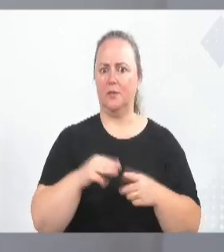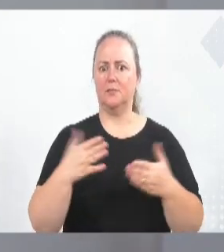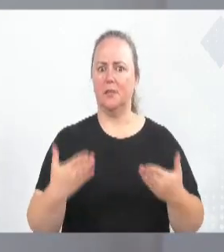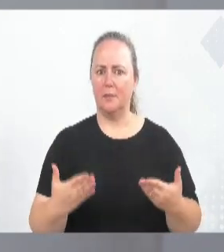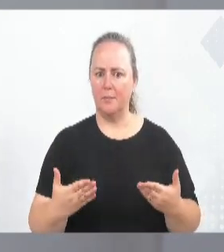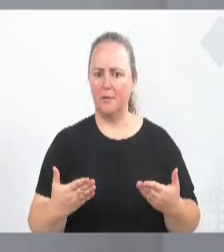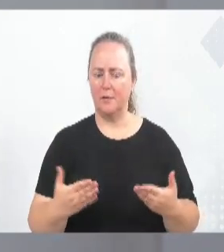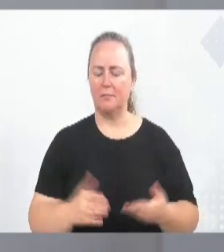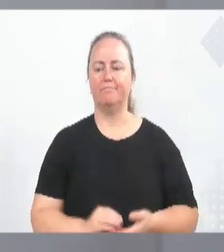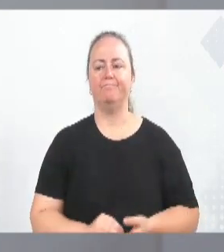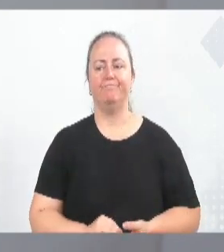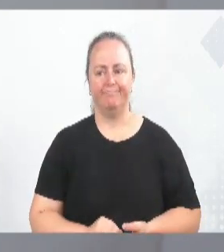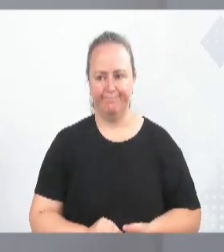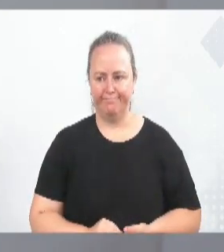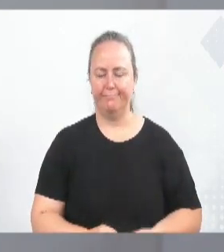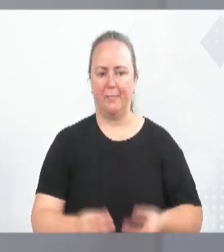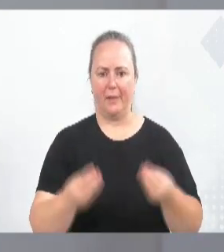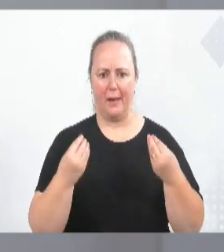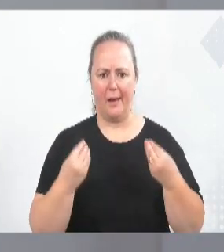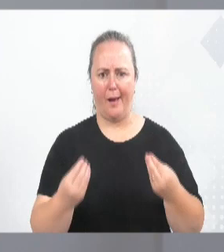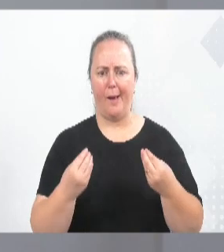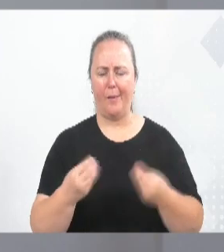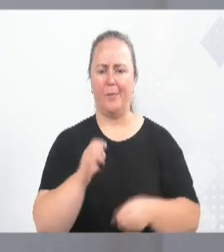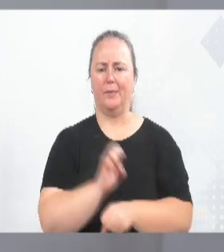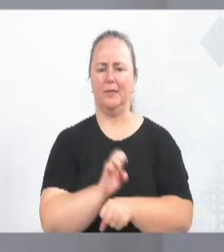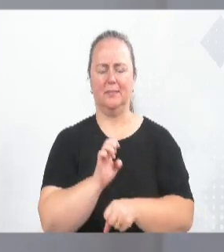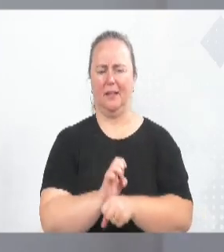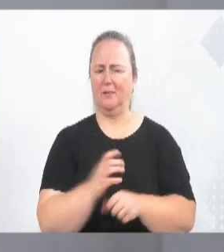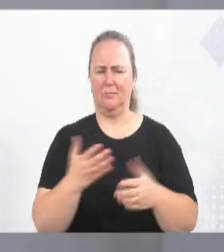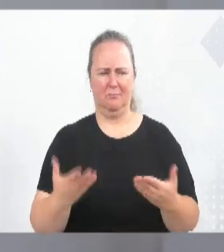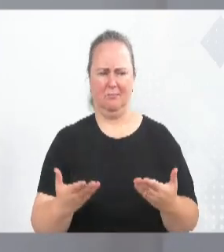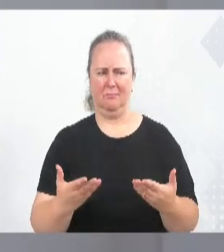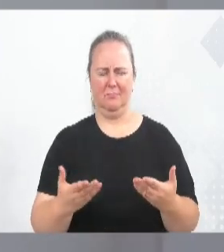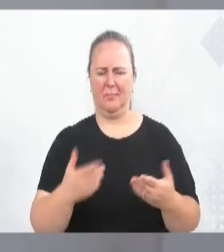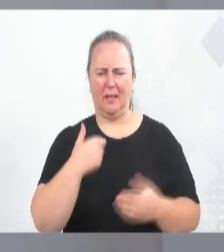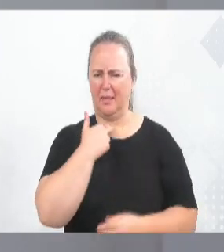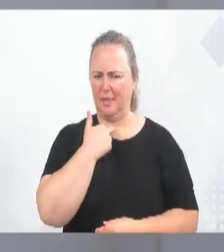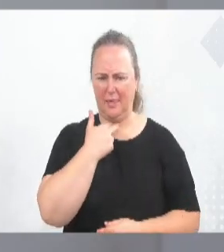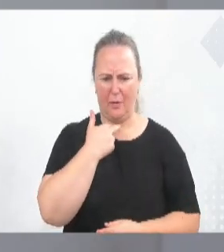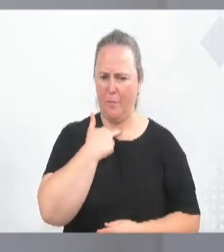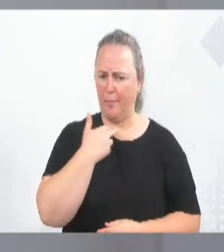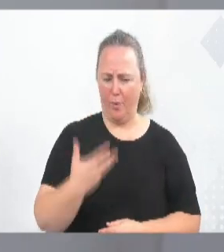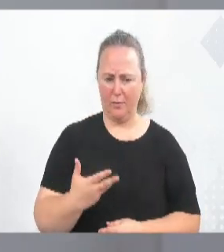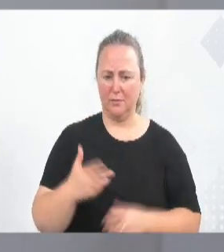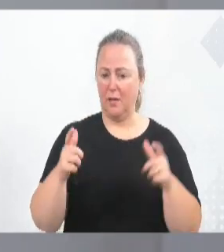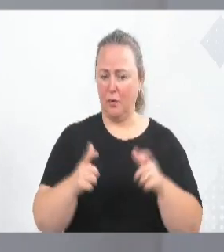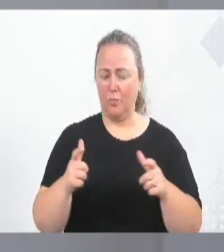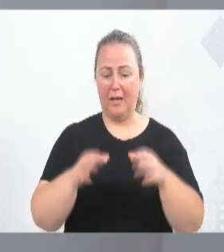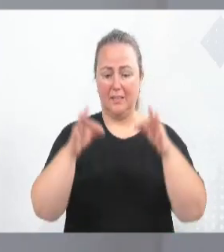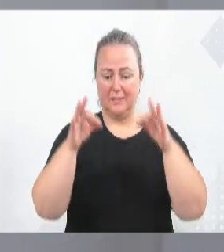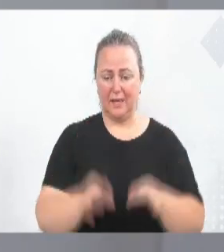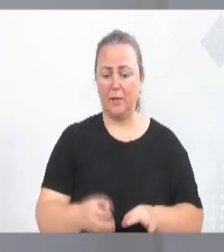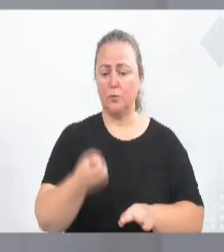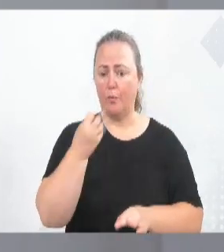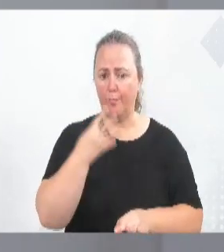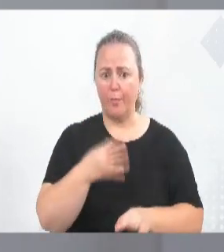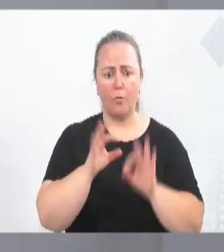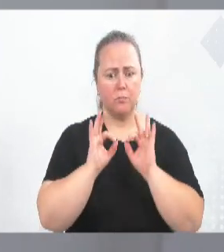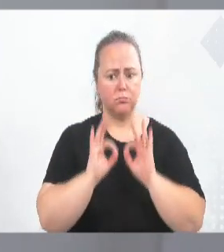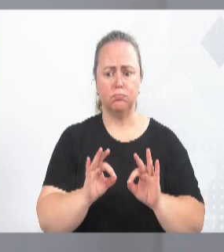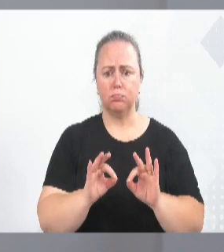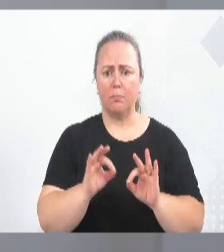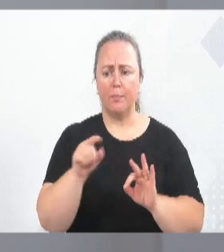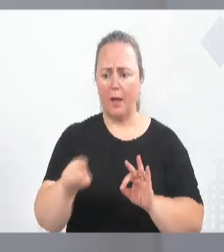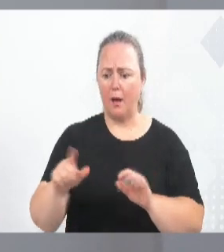municípios. Não é possível que o Estado não tenha a condição de dar um espaço decente